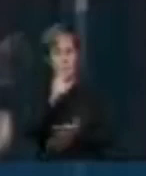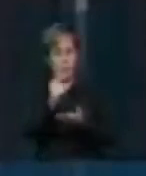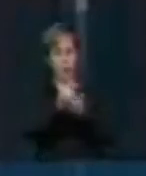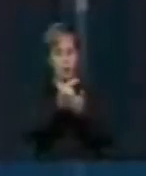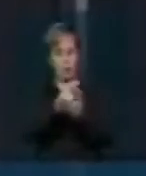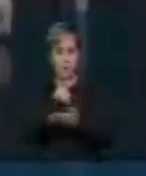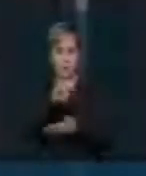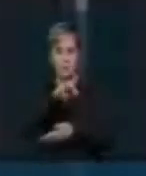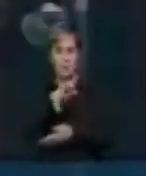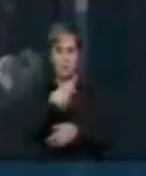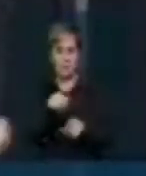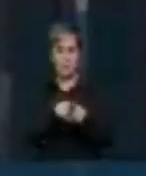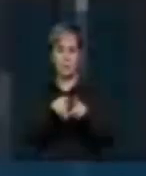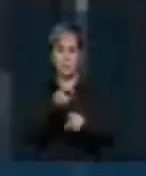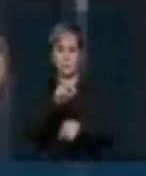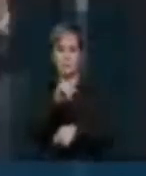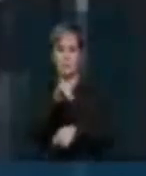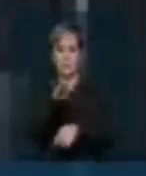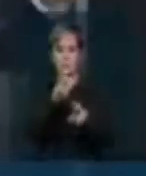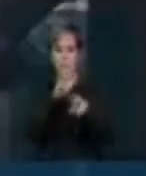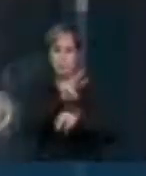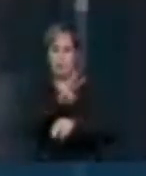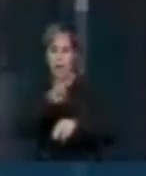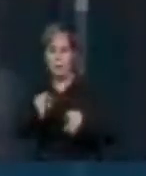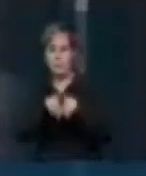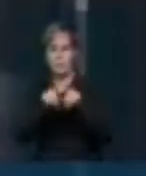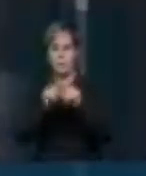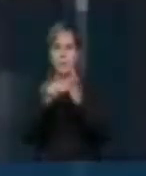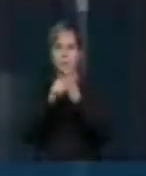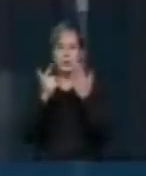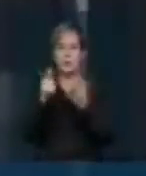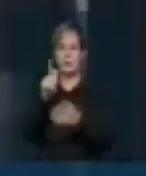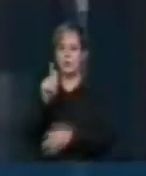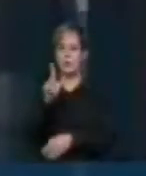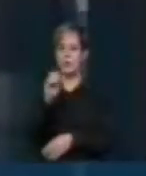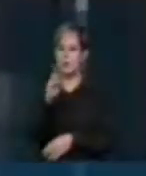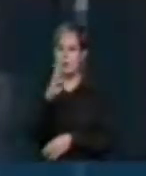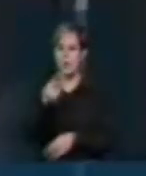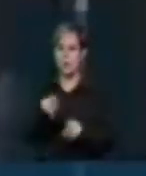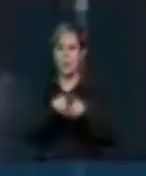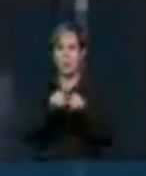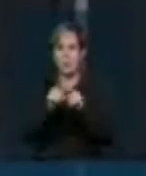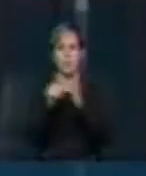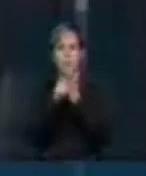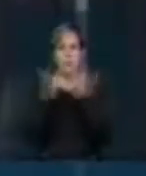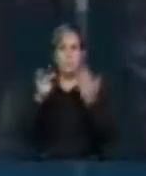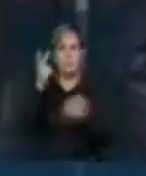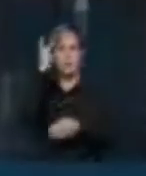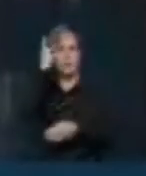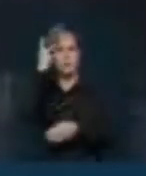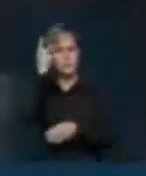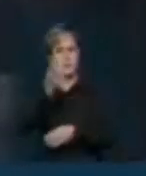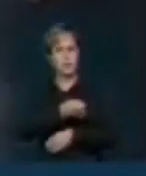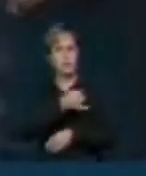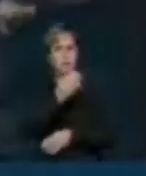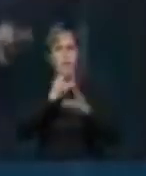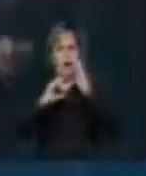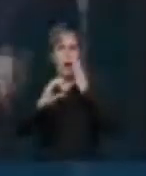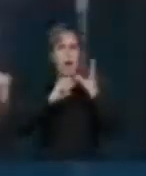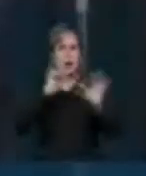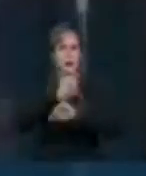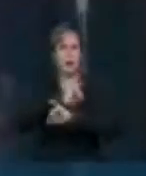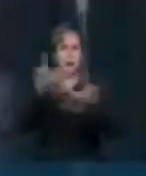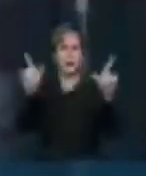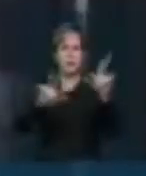no site Conju, nos jornais Globo, na Folha de São Paulo nessa semana, repercutindo em diversos meios de comunicação,